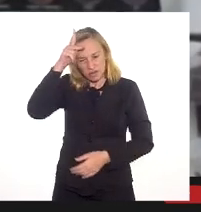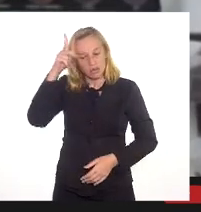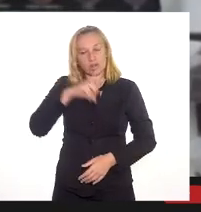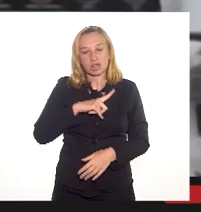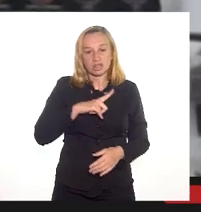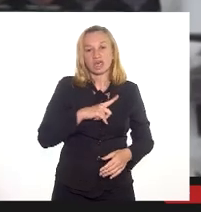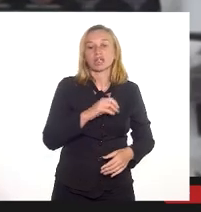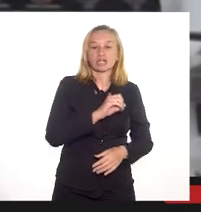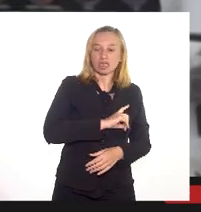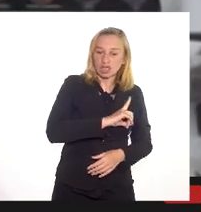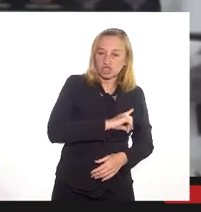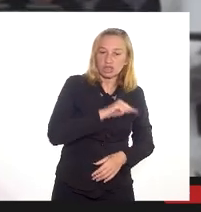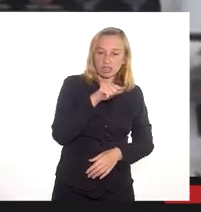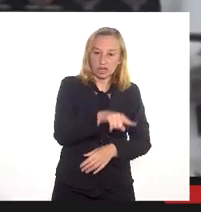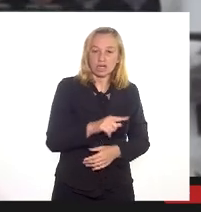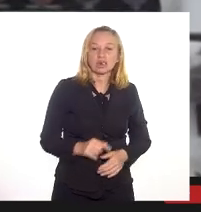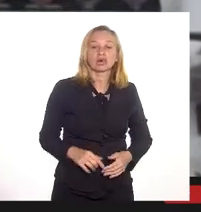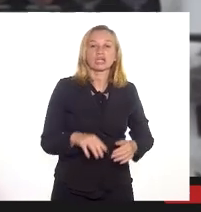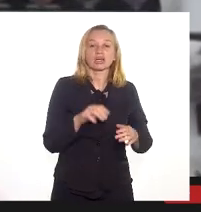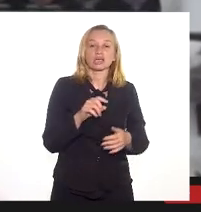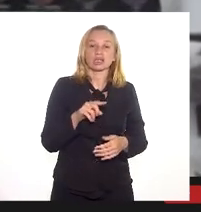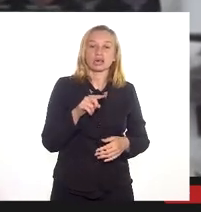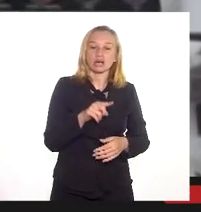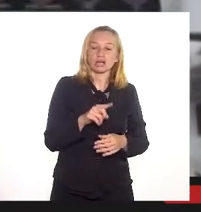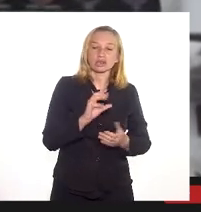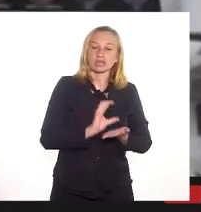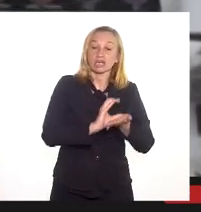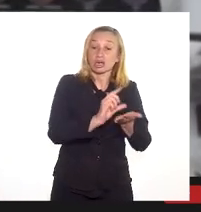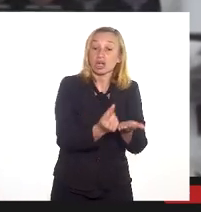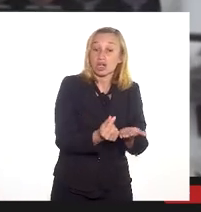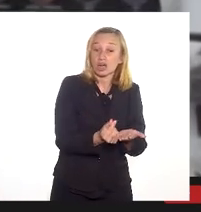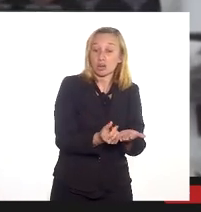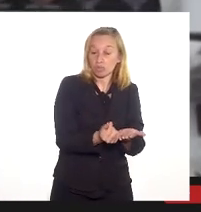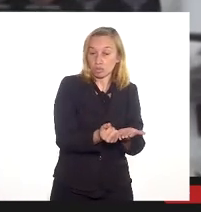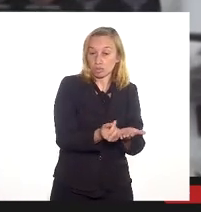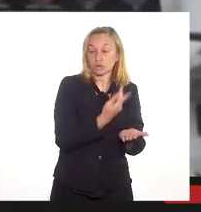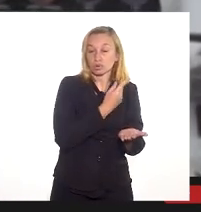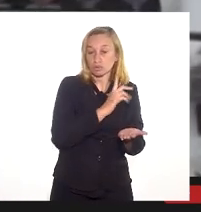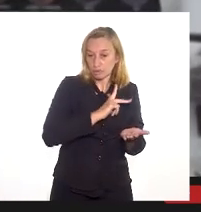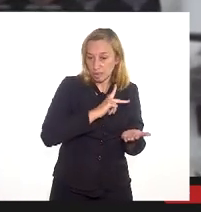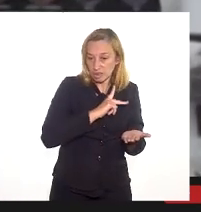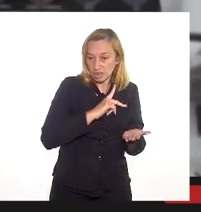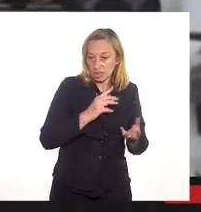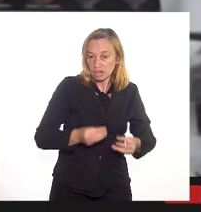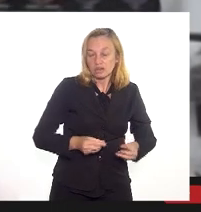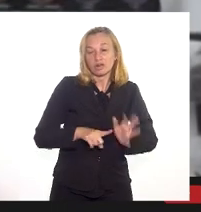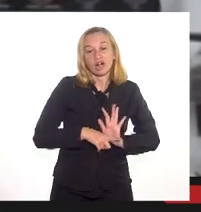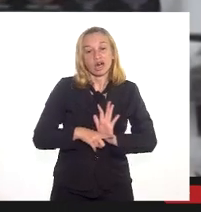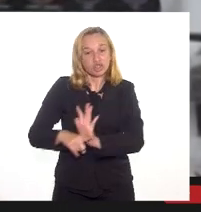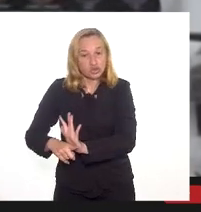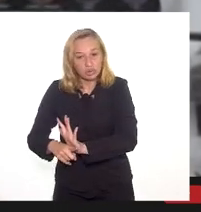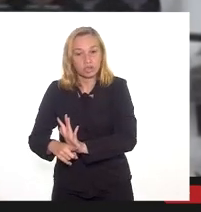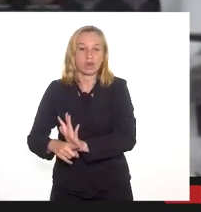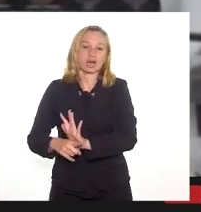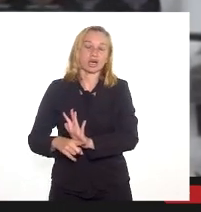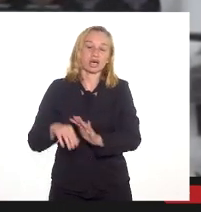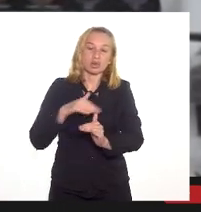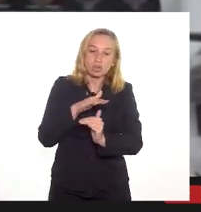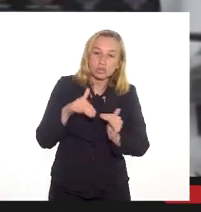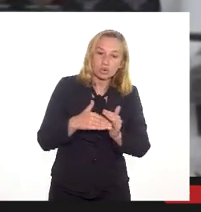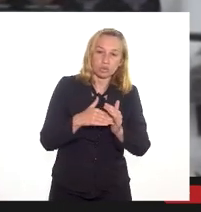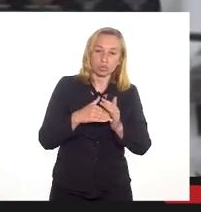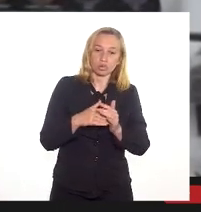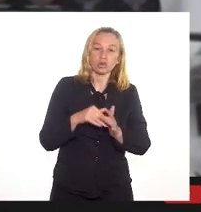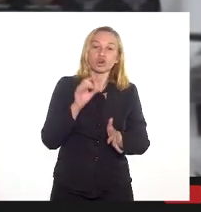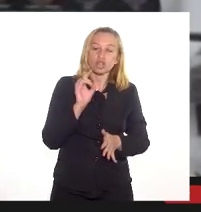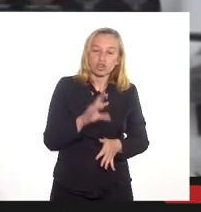porque, principalmente, esse recurso privado é o que vai garantir as medidas compensatórias para o entorno. A gente